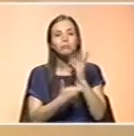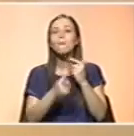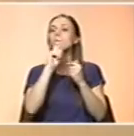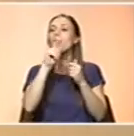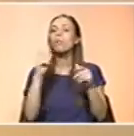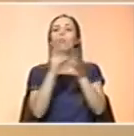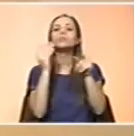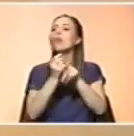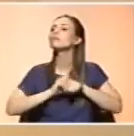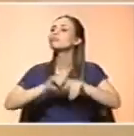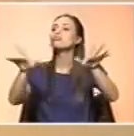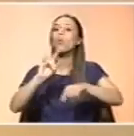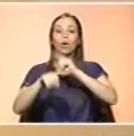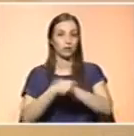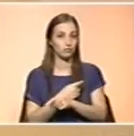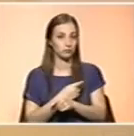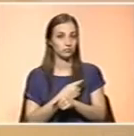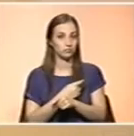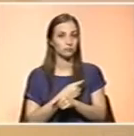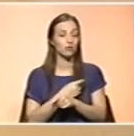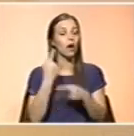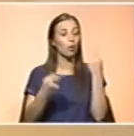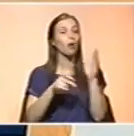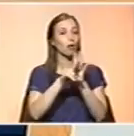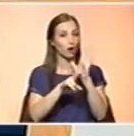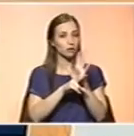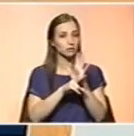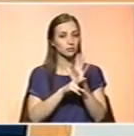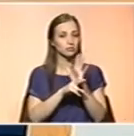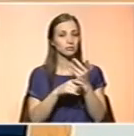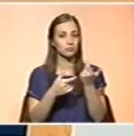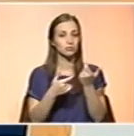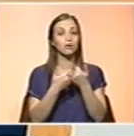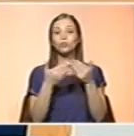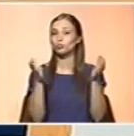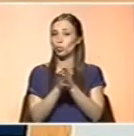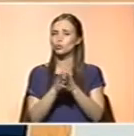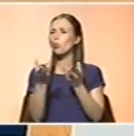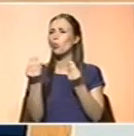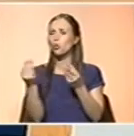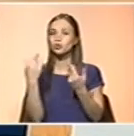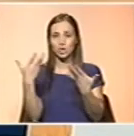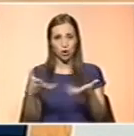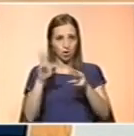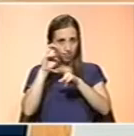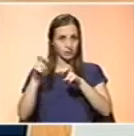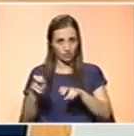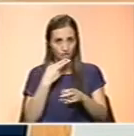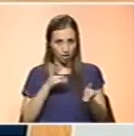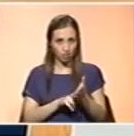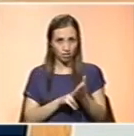Digamos assim, eles não podem nunca dizer... Aliás, nem todos estão ainda nessa listagem, não é? Alguns, muitos estão ainda a ser analisados.